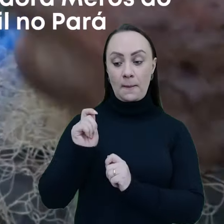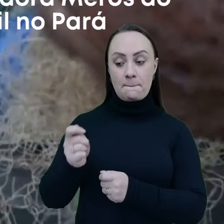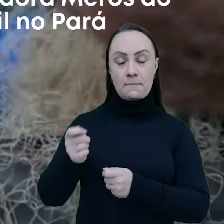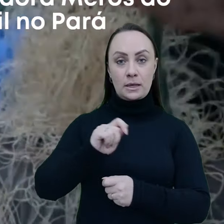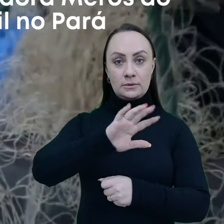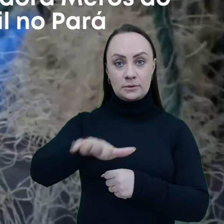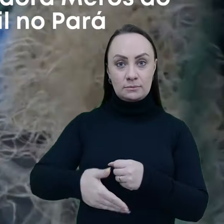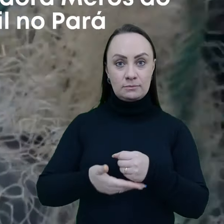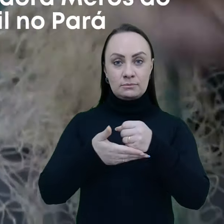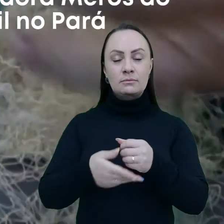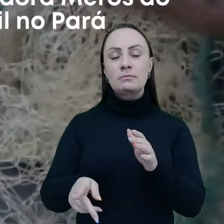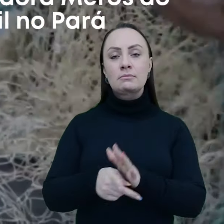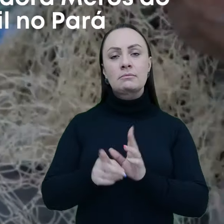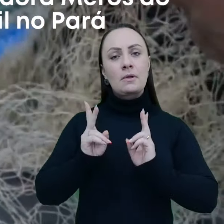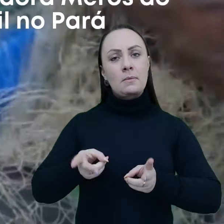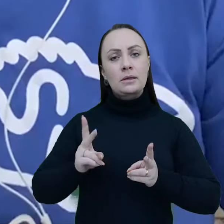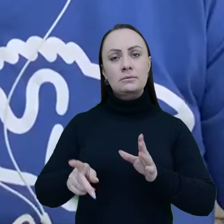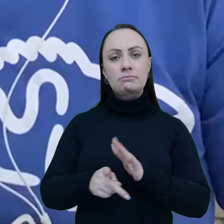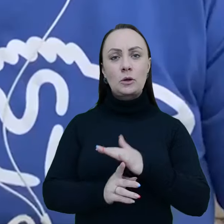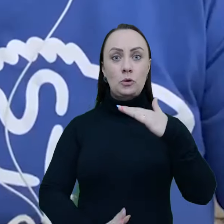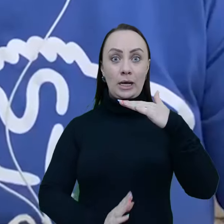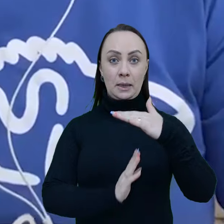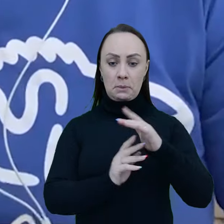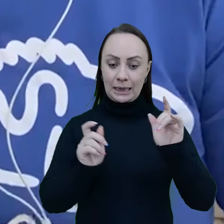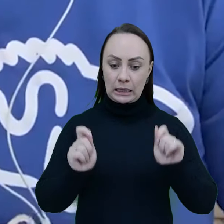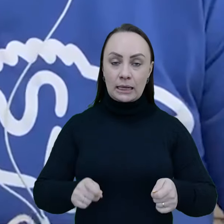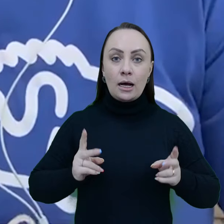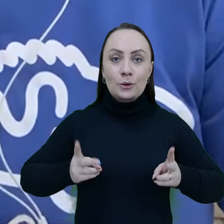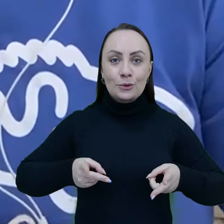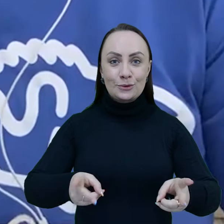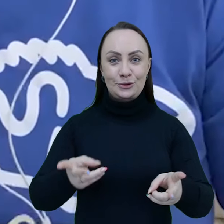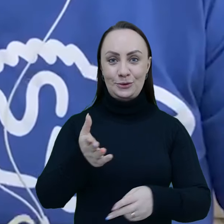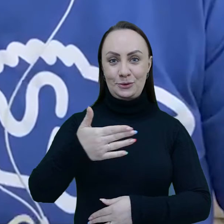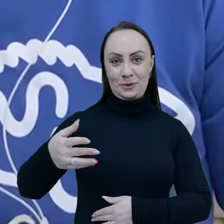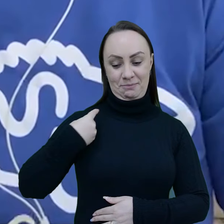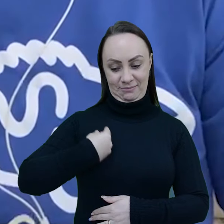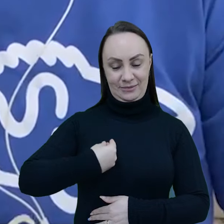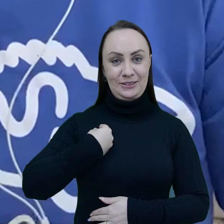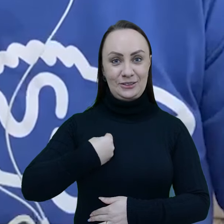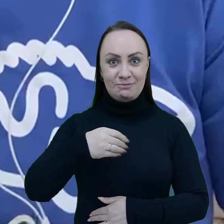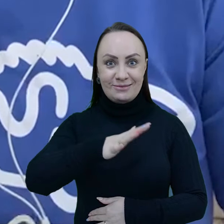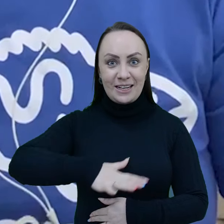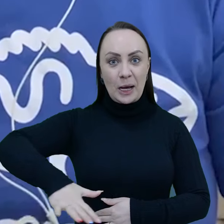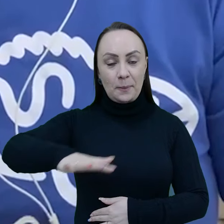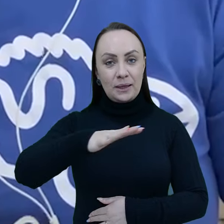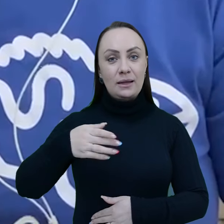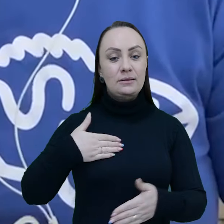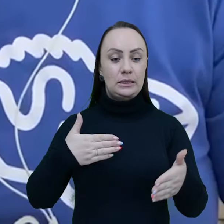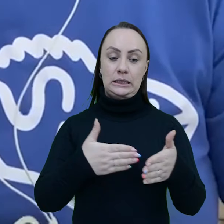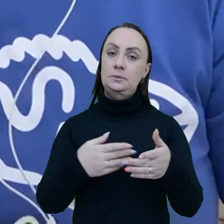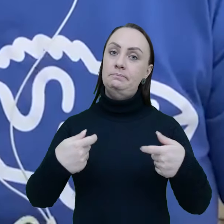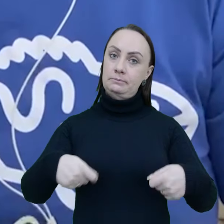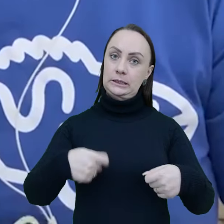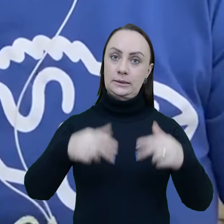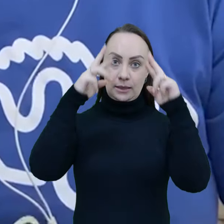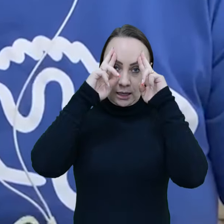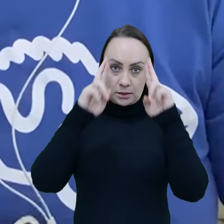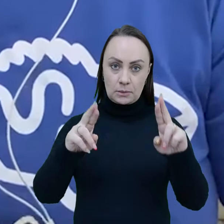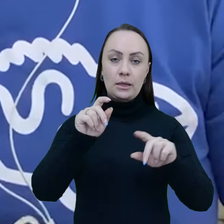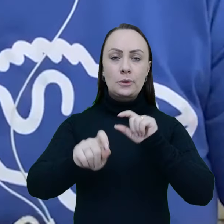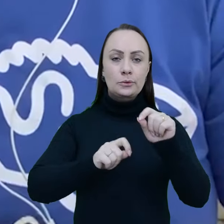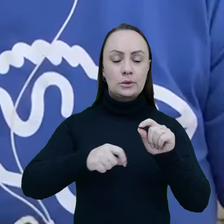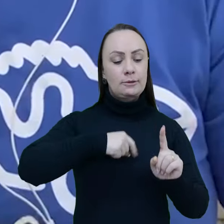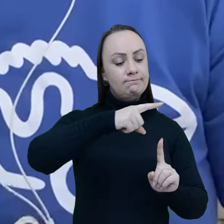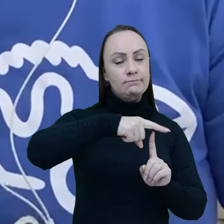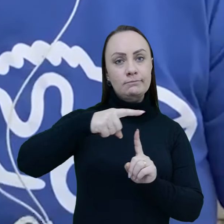A pesca sustentável é aquela que se mantém dentro dos limites de capacidade de reposição do ambiente. Esses limites devem ser respeitados